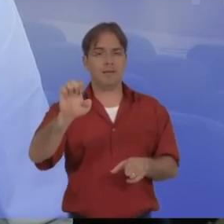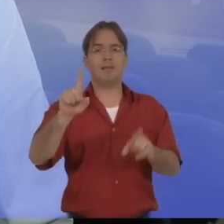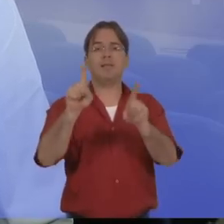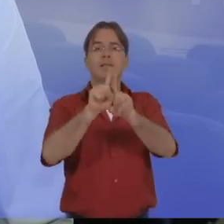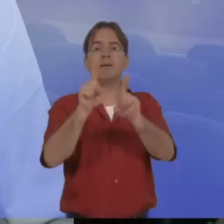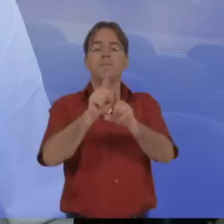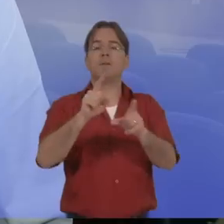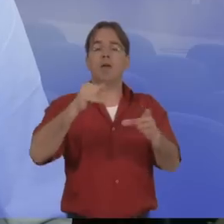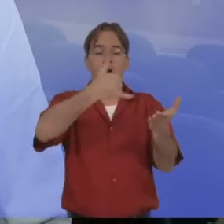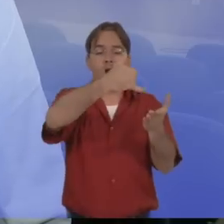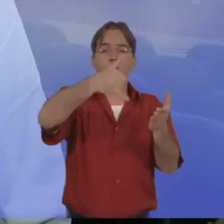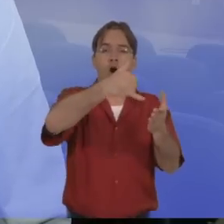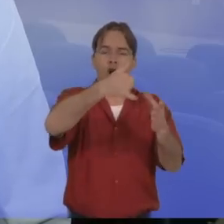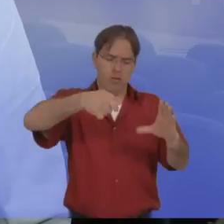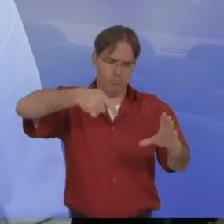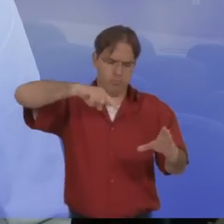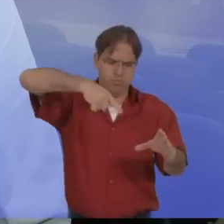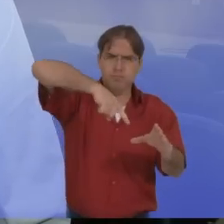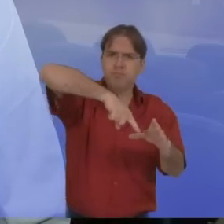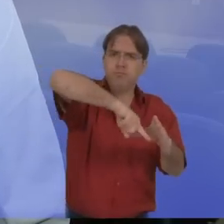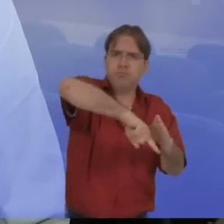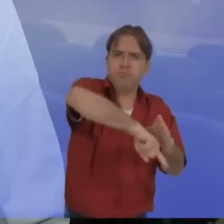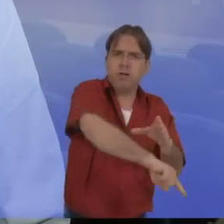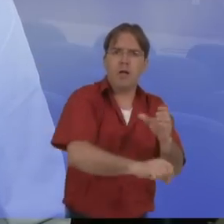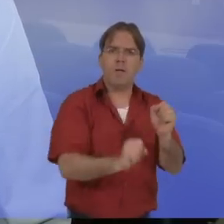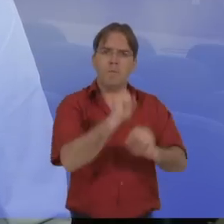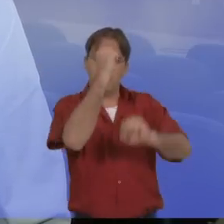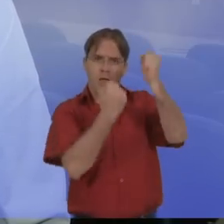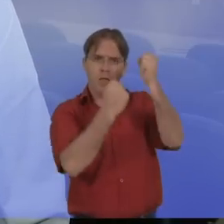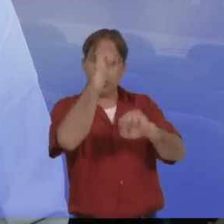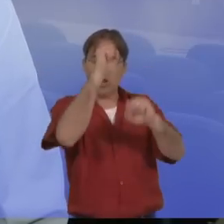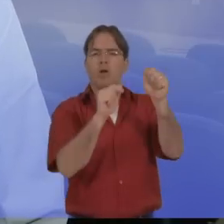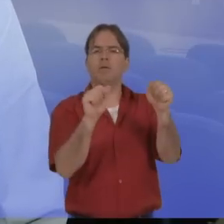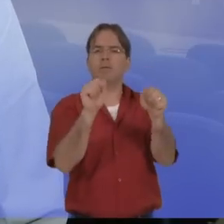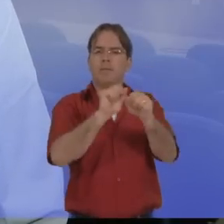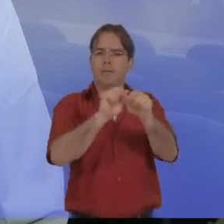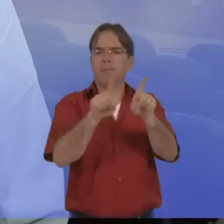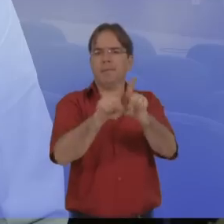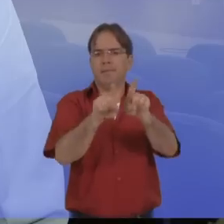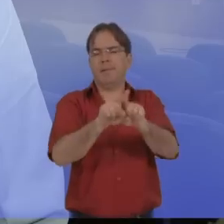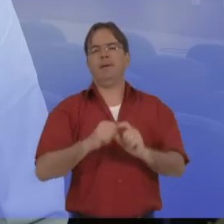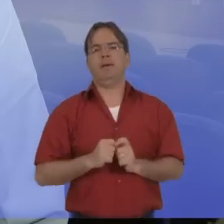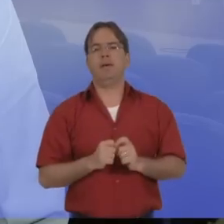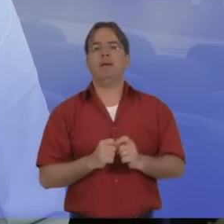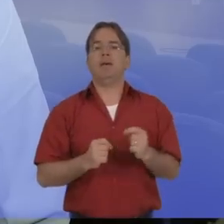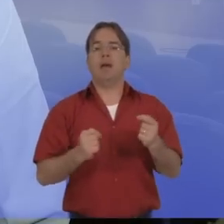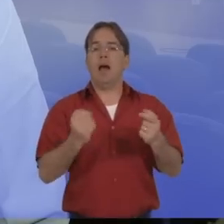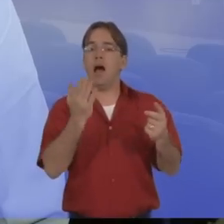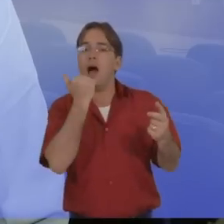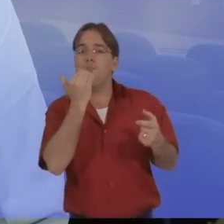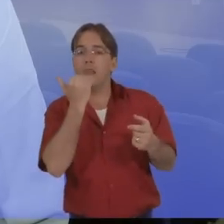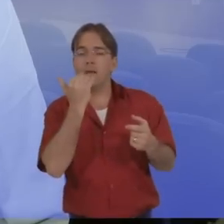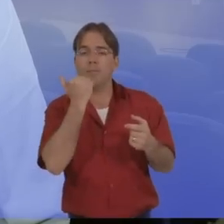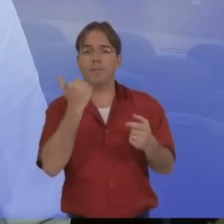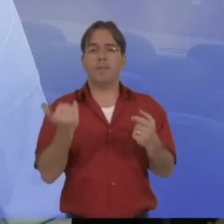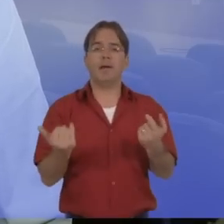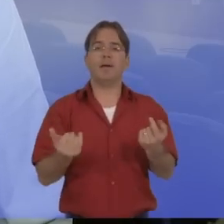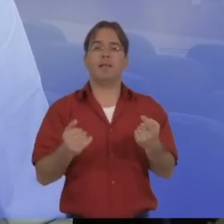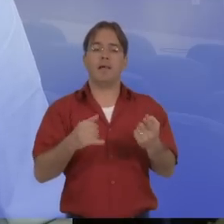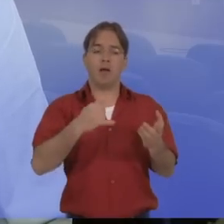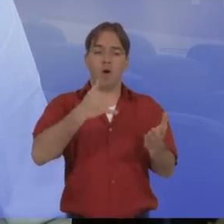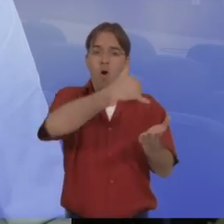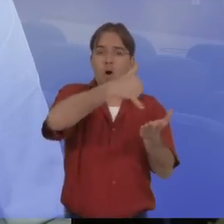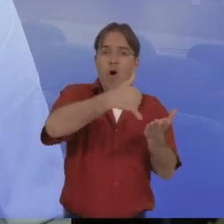biolubrificantes, fluido de perfuração de petróleo. E na área de alimentos, nós temos trabalho usando